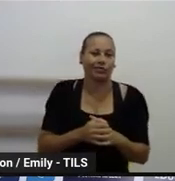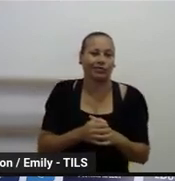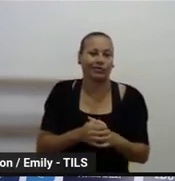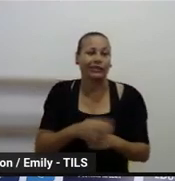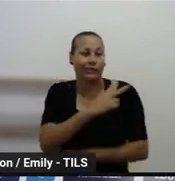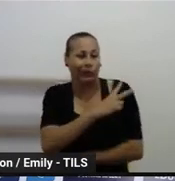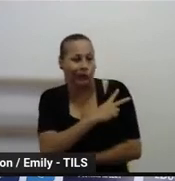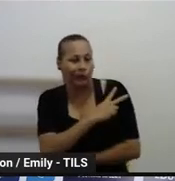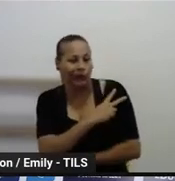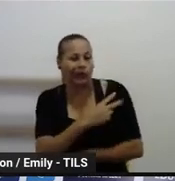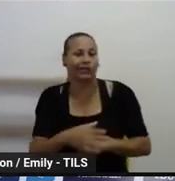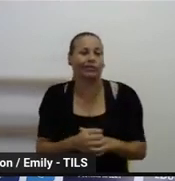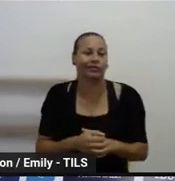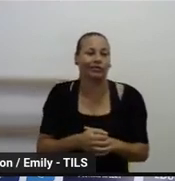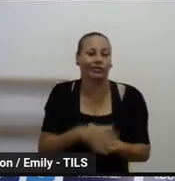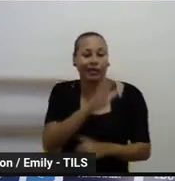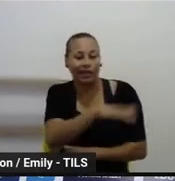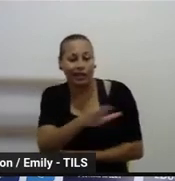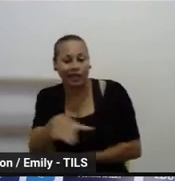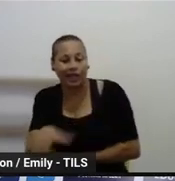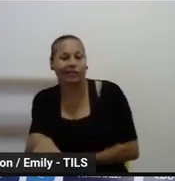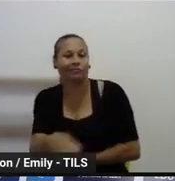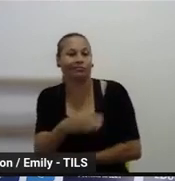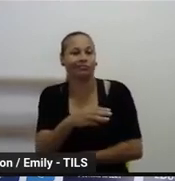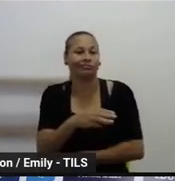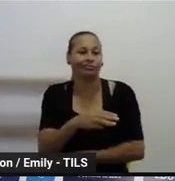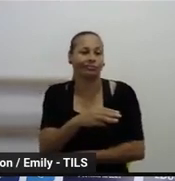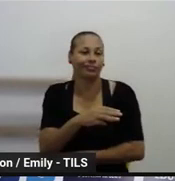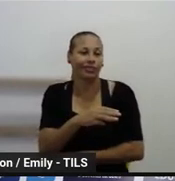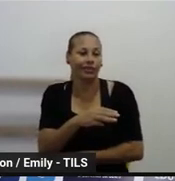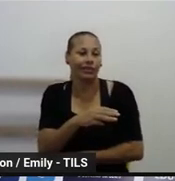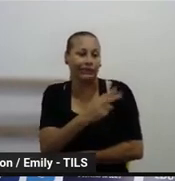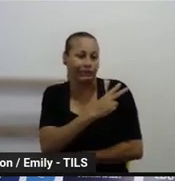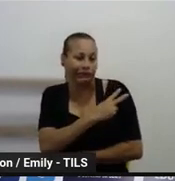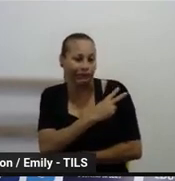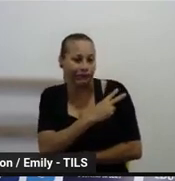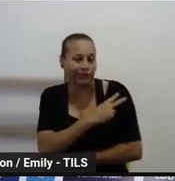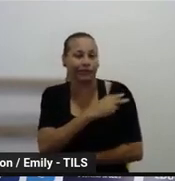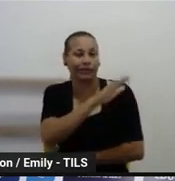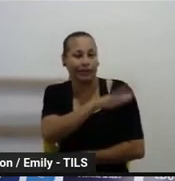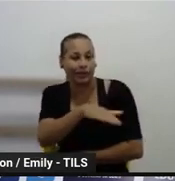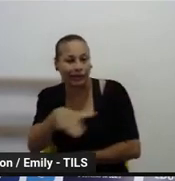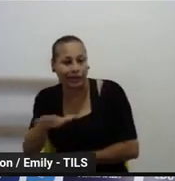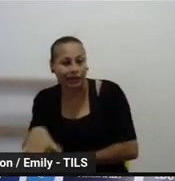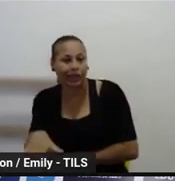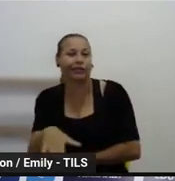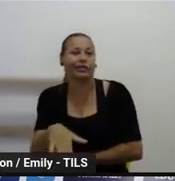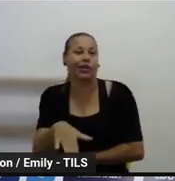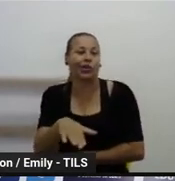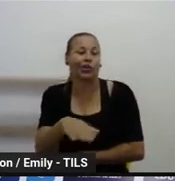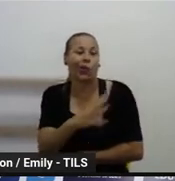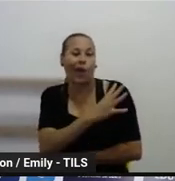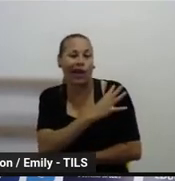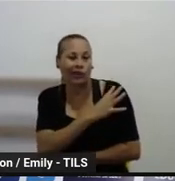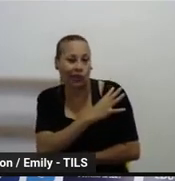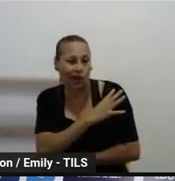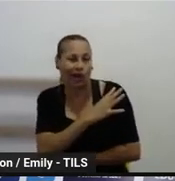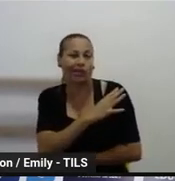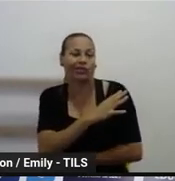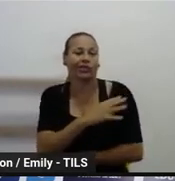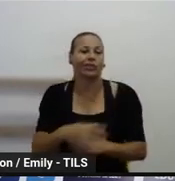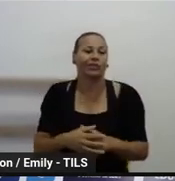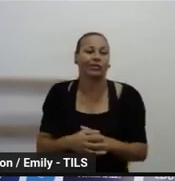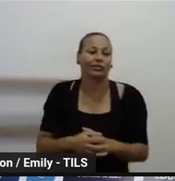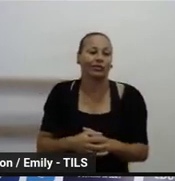ano e criança de segundo ano que está dentro do nível de aprendizagem ideal, terceiro ano